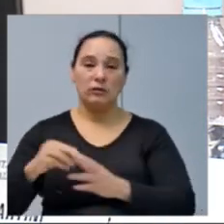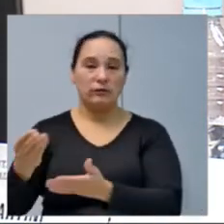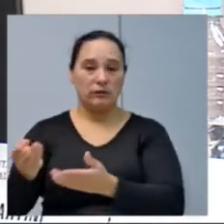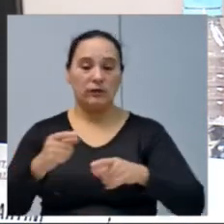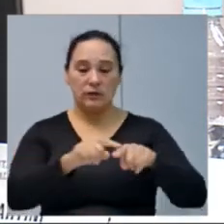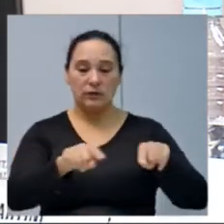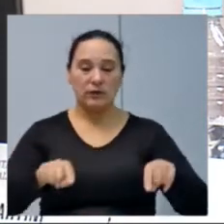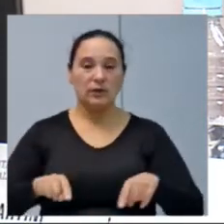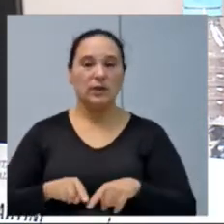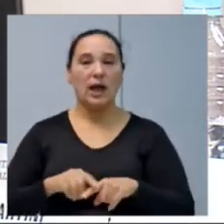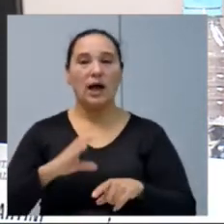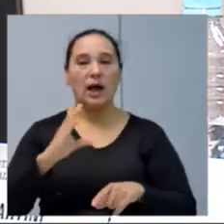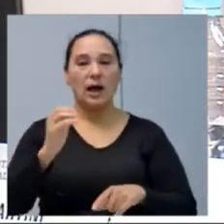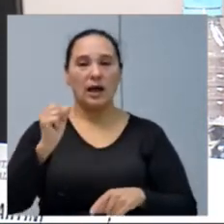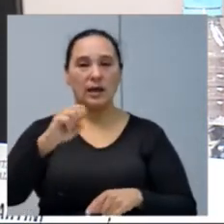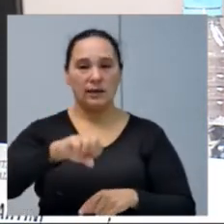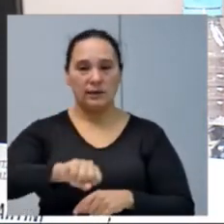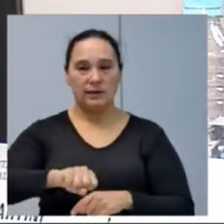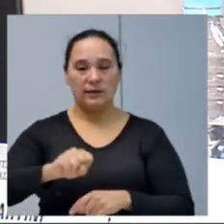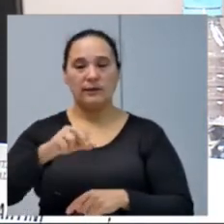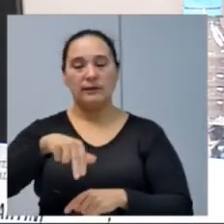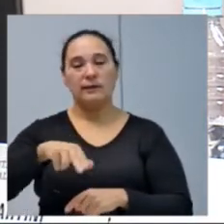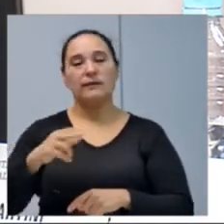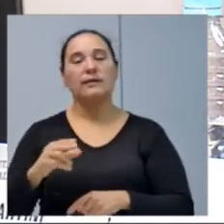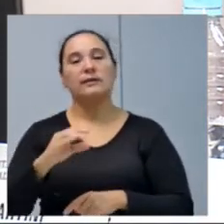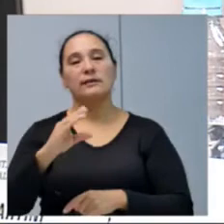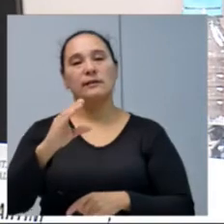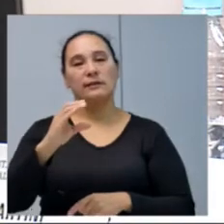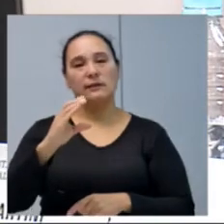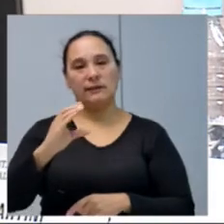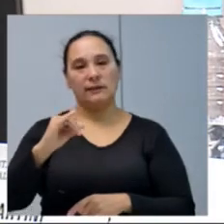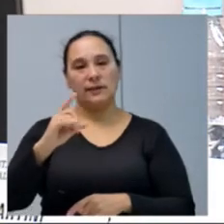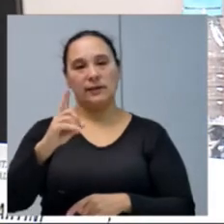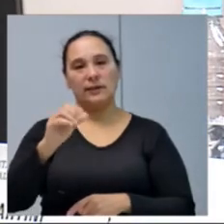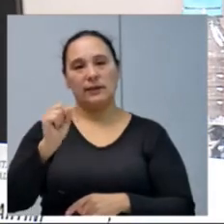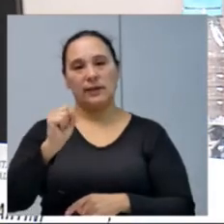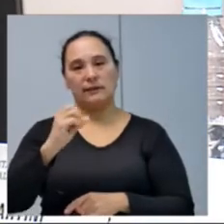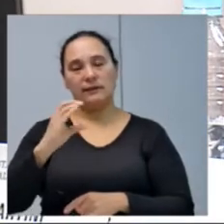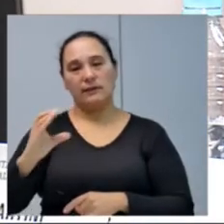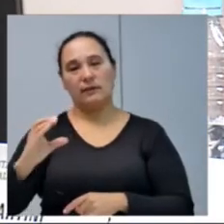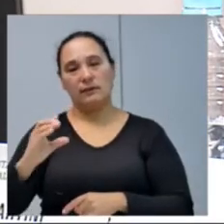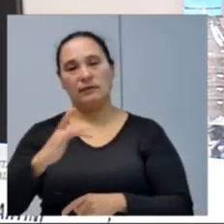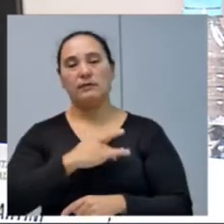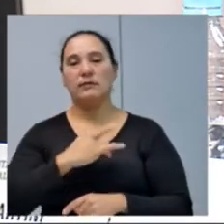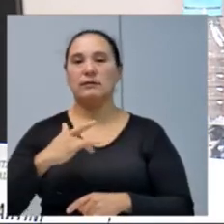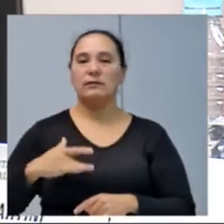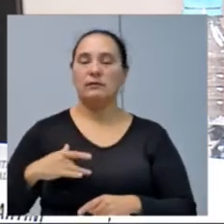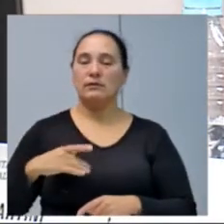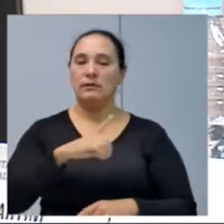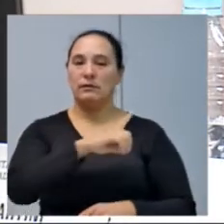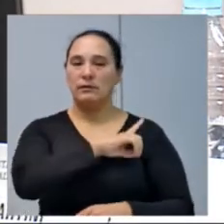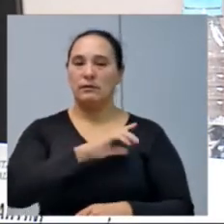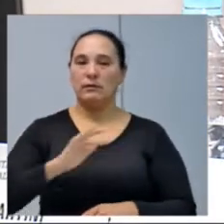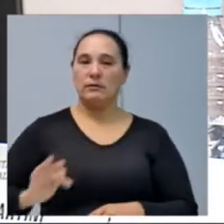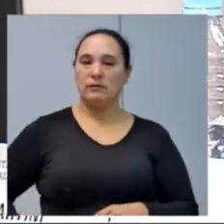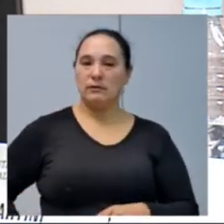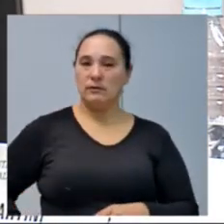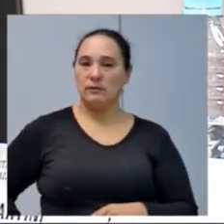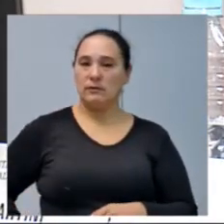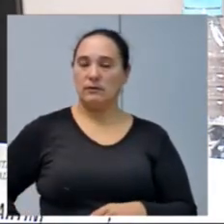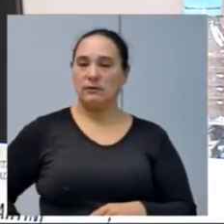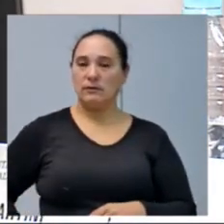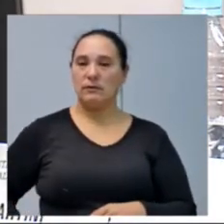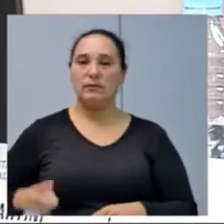gabinetes da CASAM, SC Rural, SIDASC e DENIT, Secretaria do Estado da Saúde e Deputados Estaduais. João Paulo Menegate,